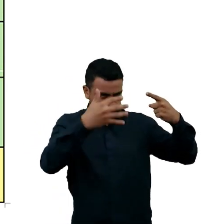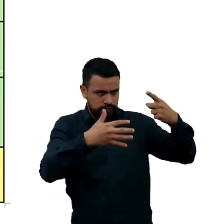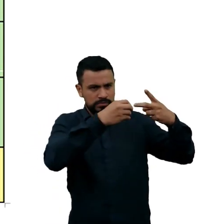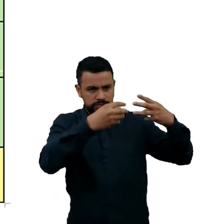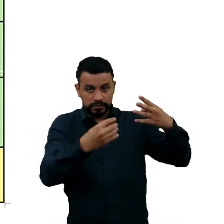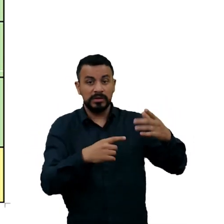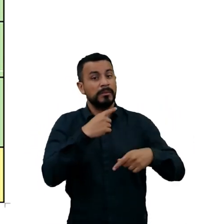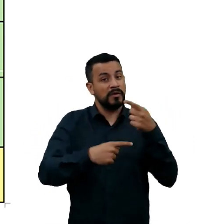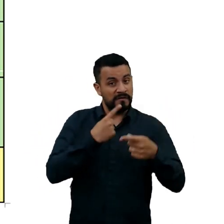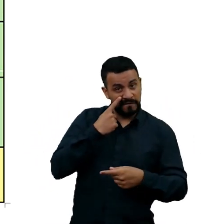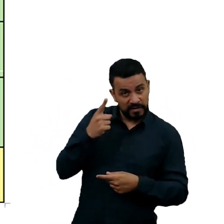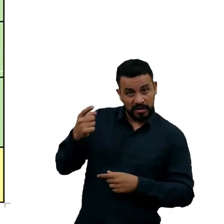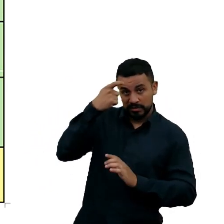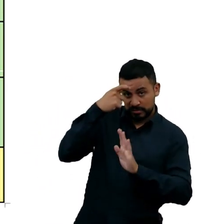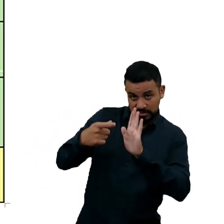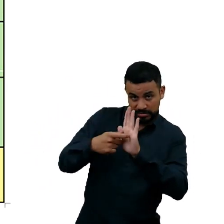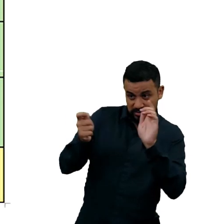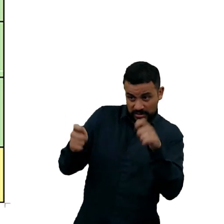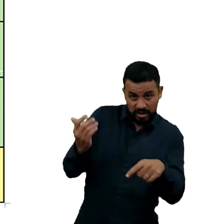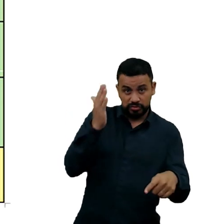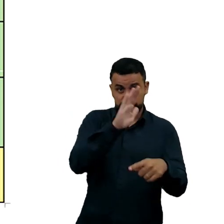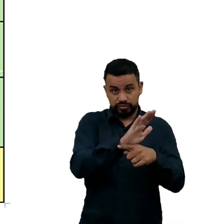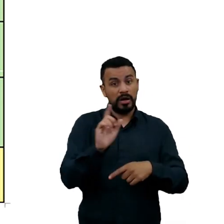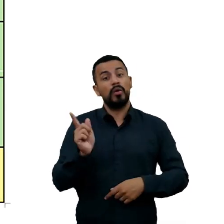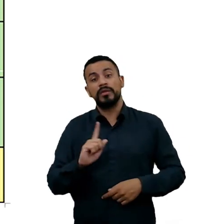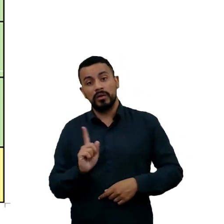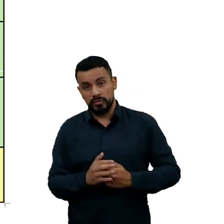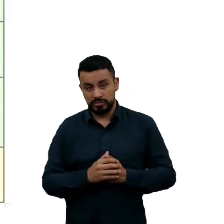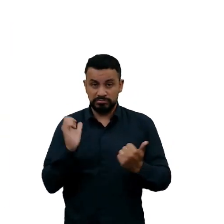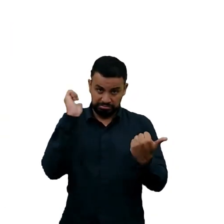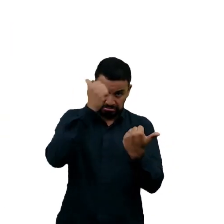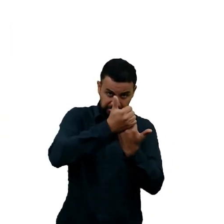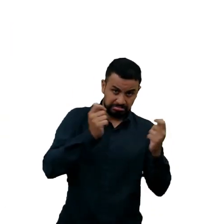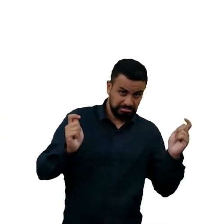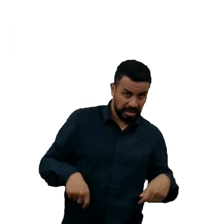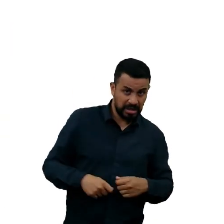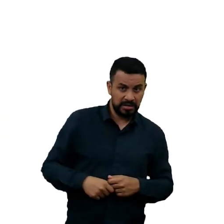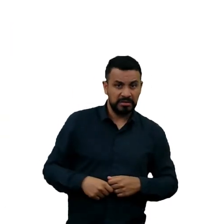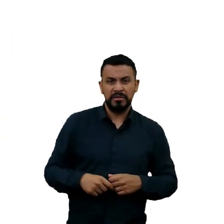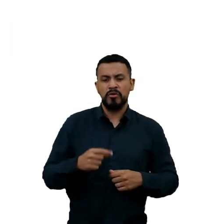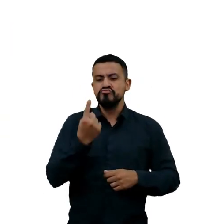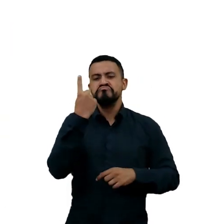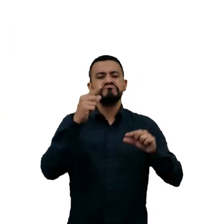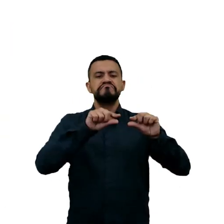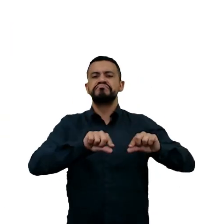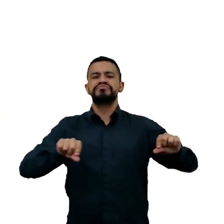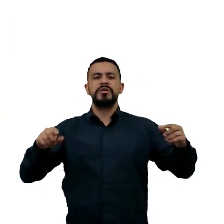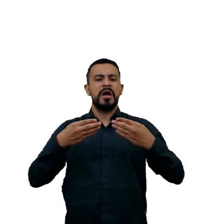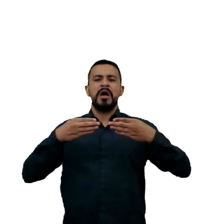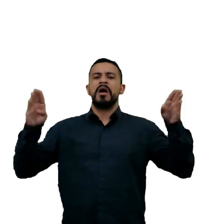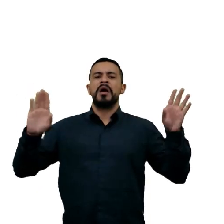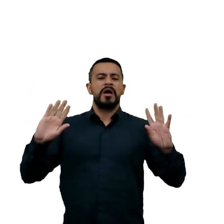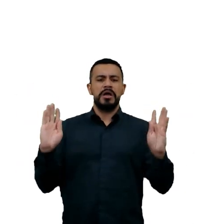pode ajudar ou não, pode substituir ou não. Não podemos fazer uma frase geral ou aberta. Bem,